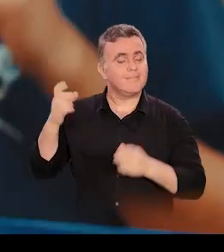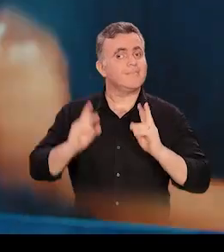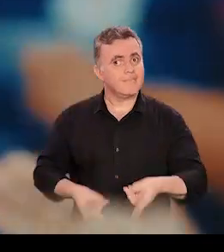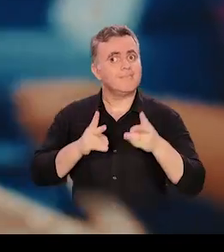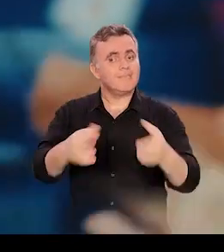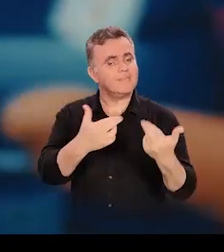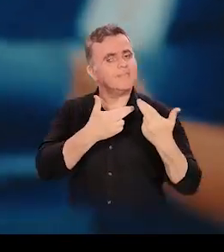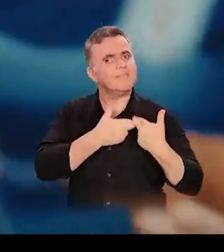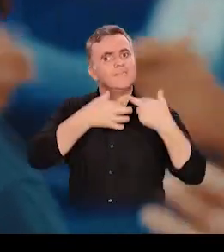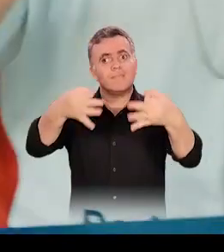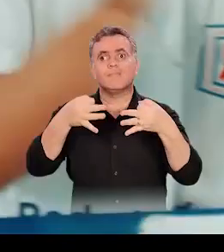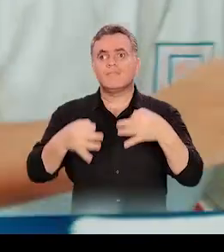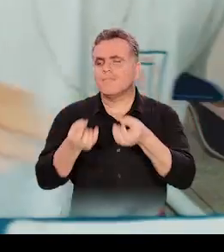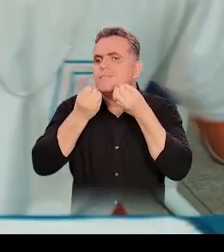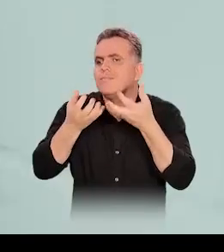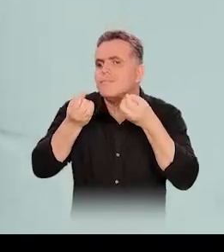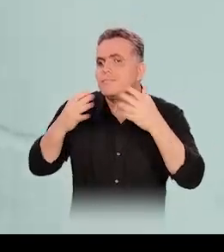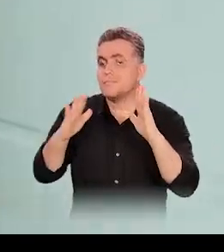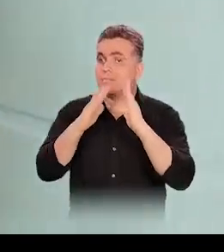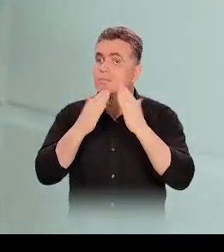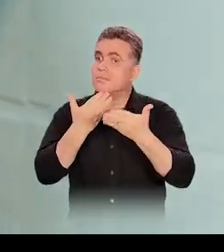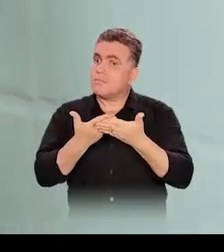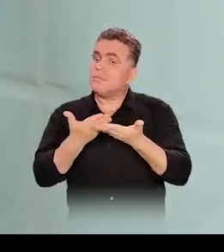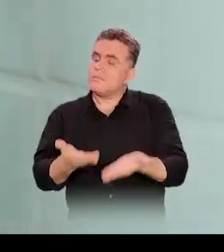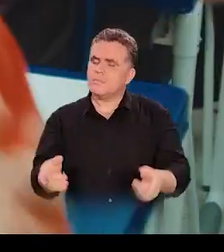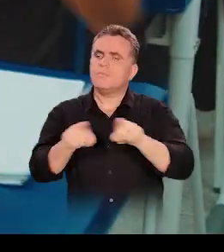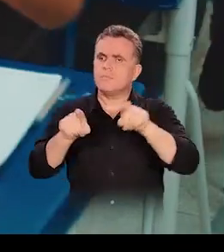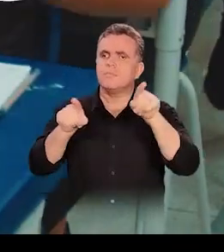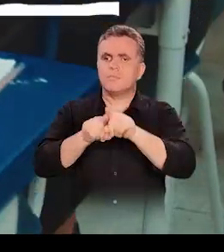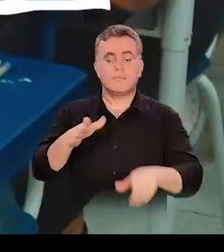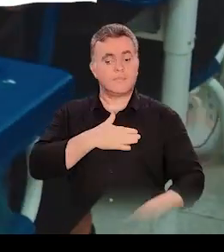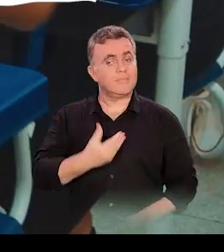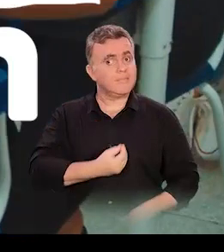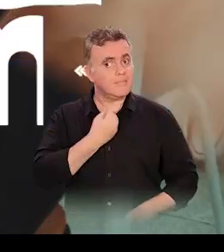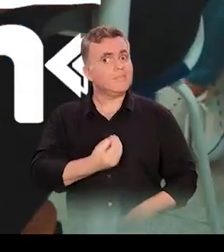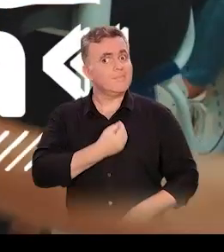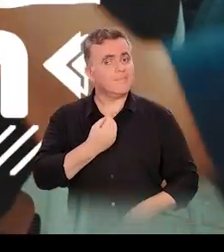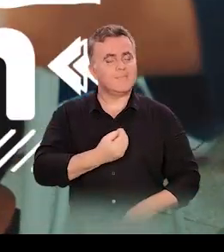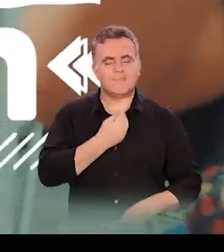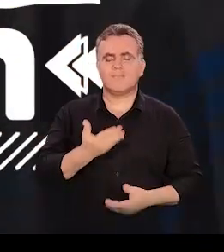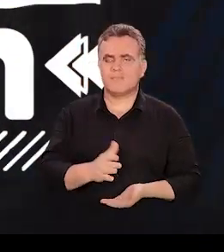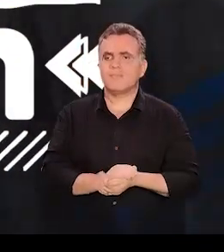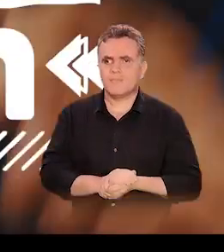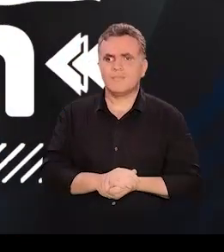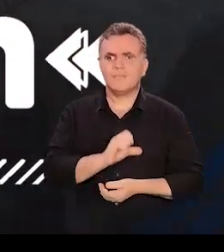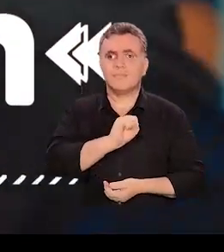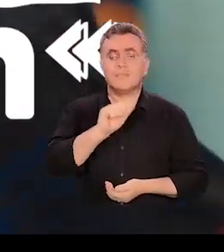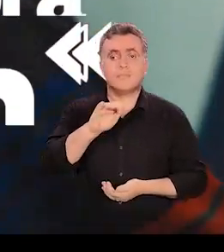com o Saese é assim. Se é bom pra minha escola, também é bom pra mim.